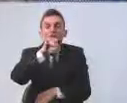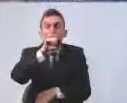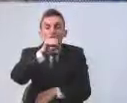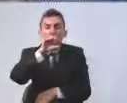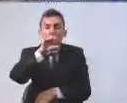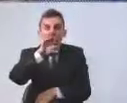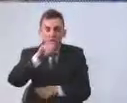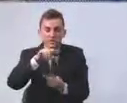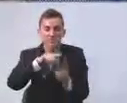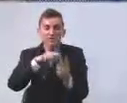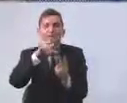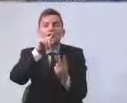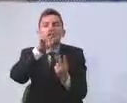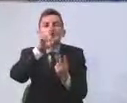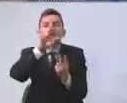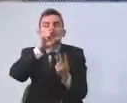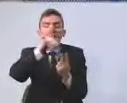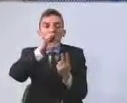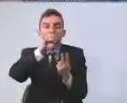Santos,